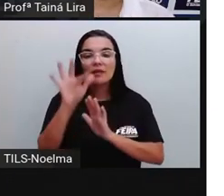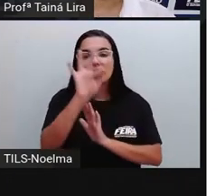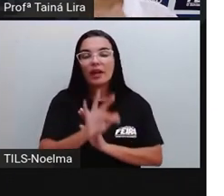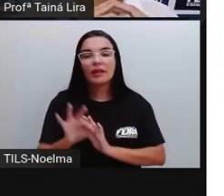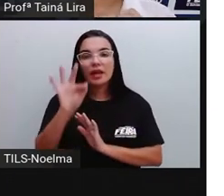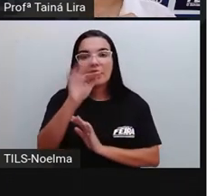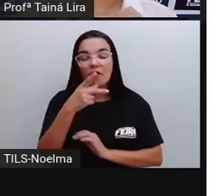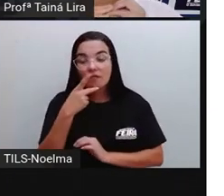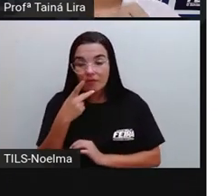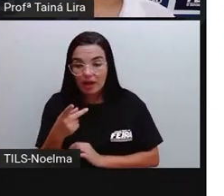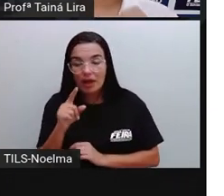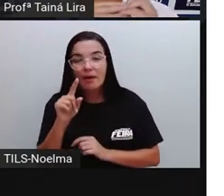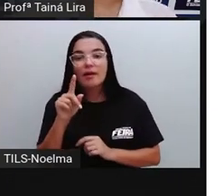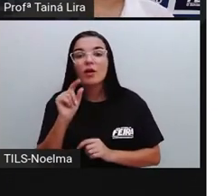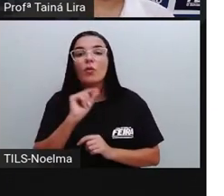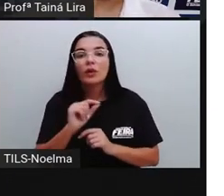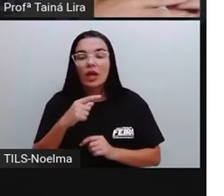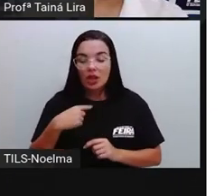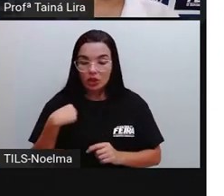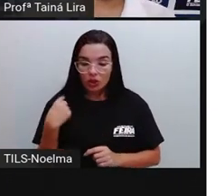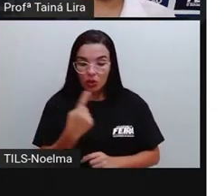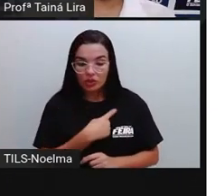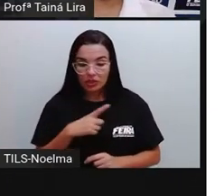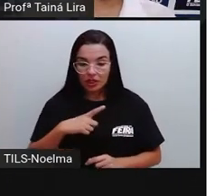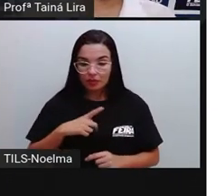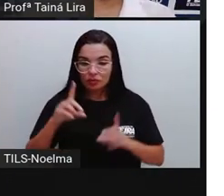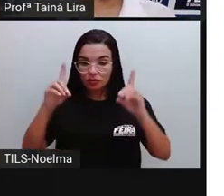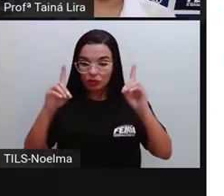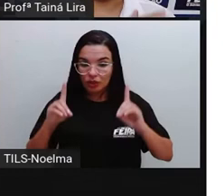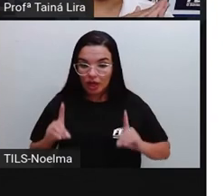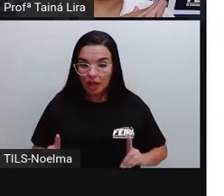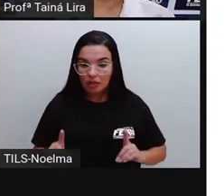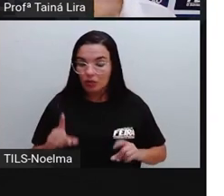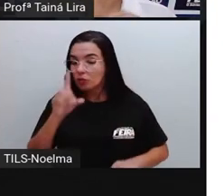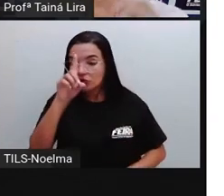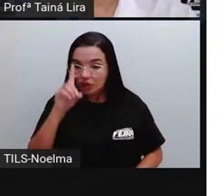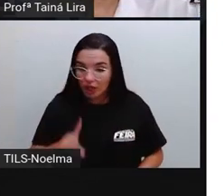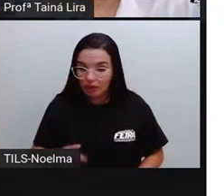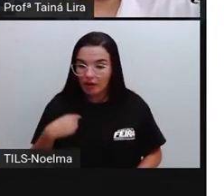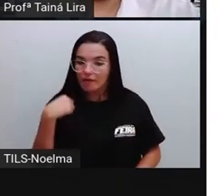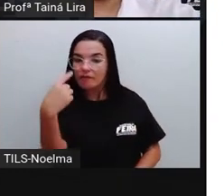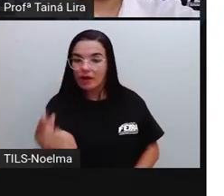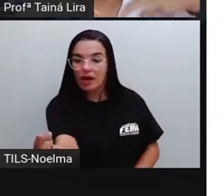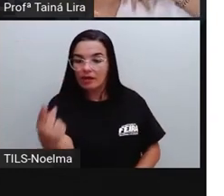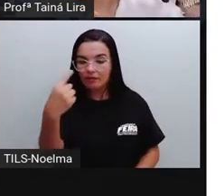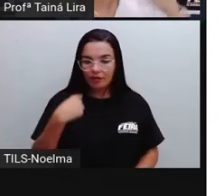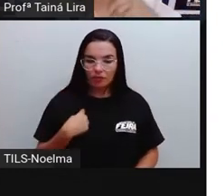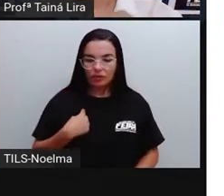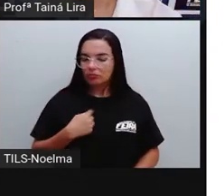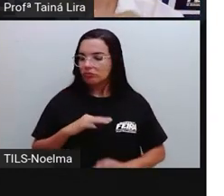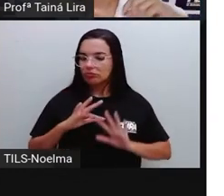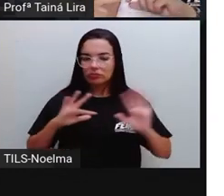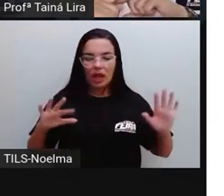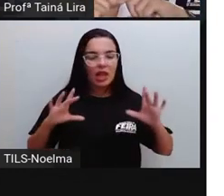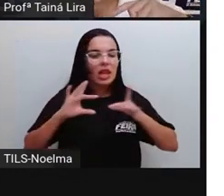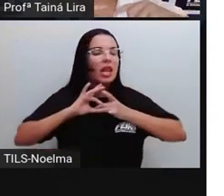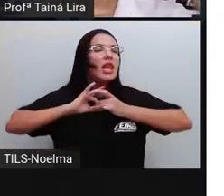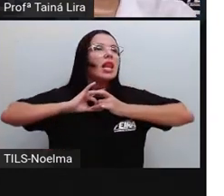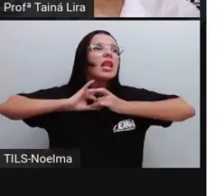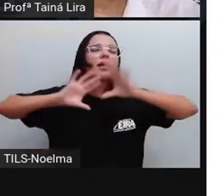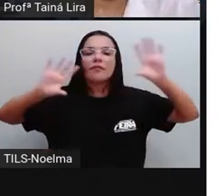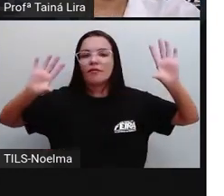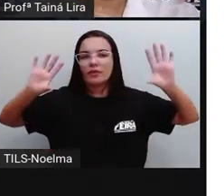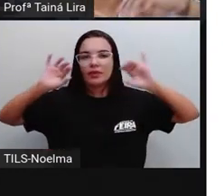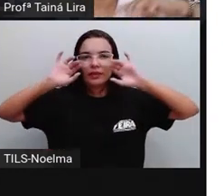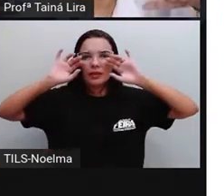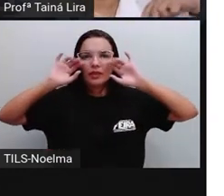tem o direito de ir e vir, tá? A gente tem o direito de ir na rua, a gente tem o direito de ir de